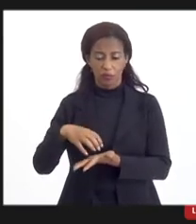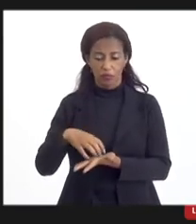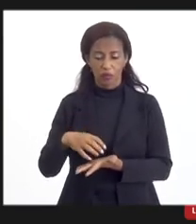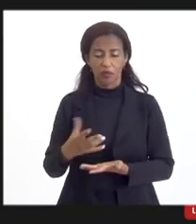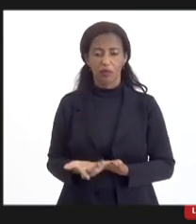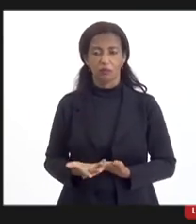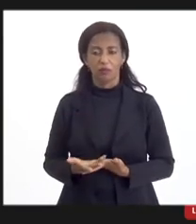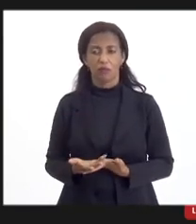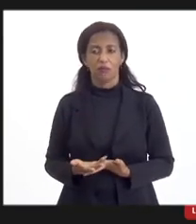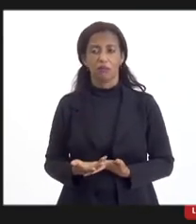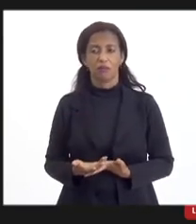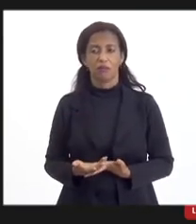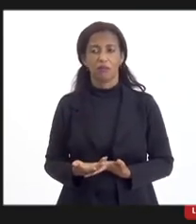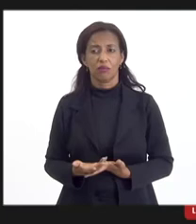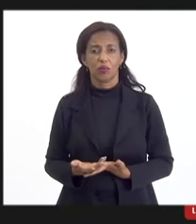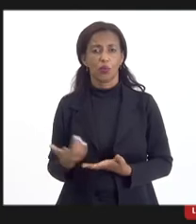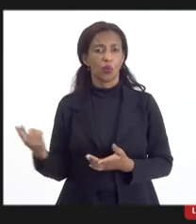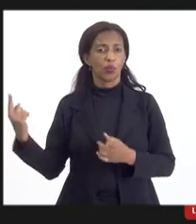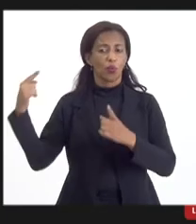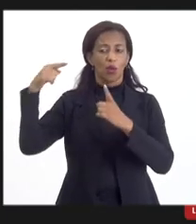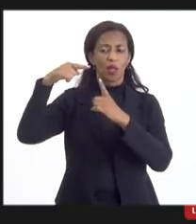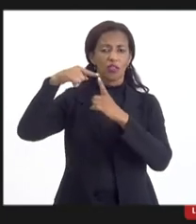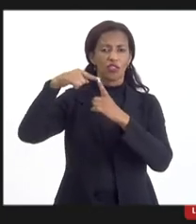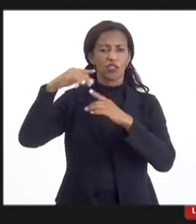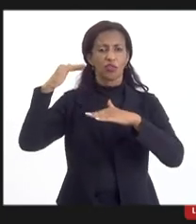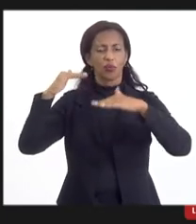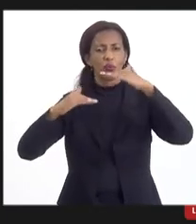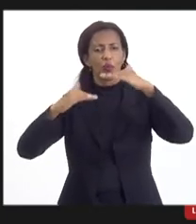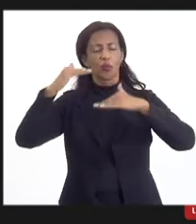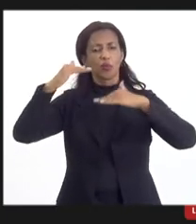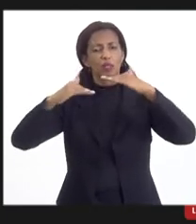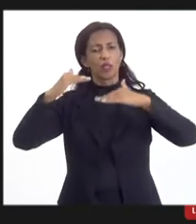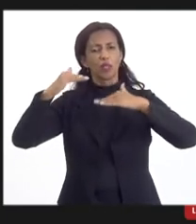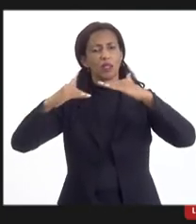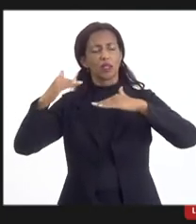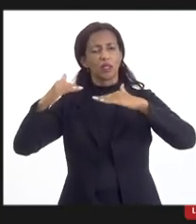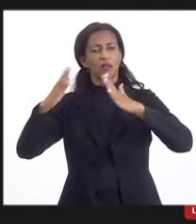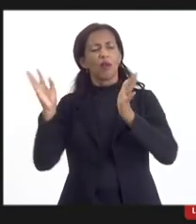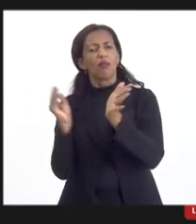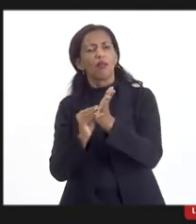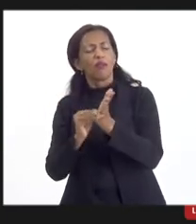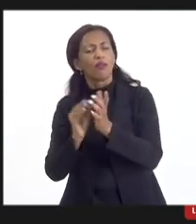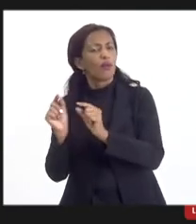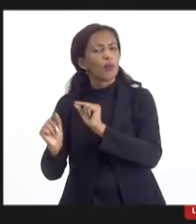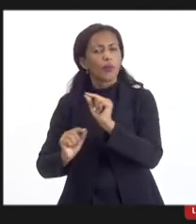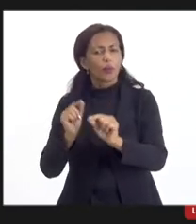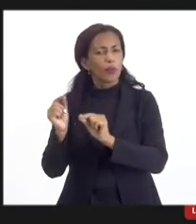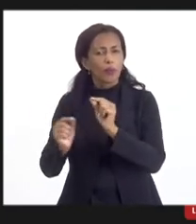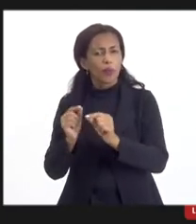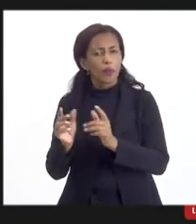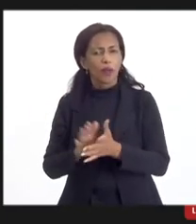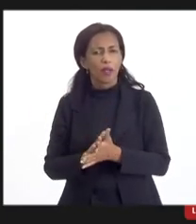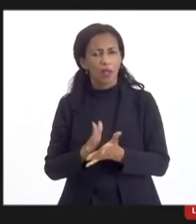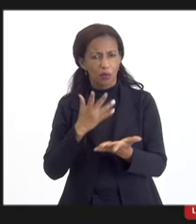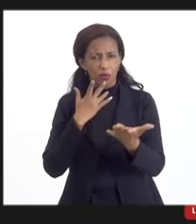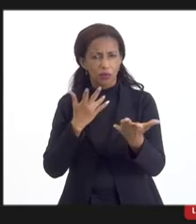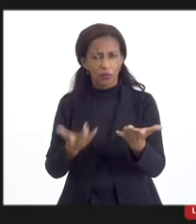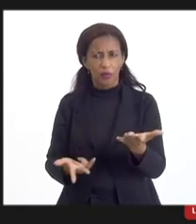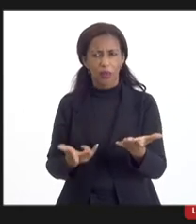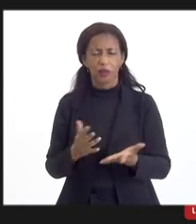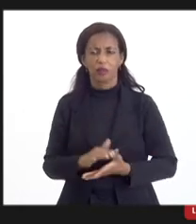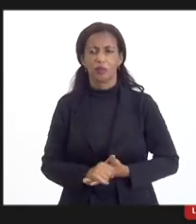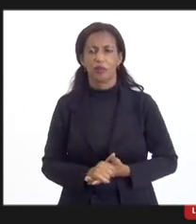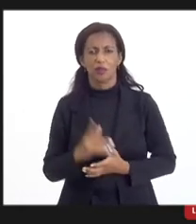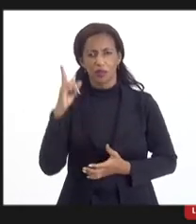atingiu esses níveis internacionais? É por falta justamente dessa questão que o senhor colocou,